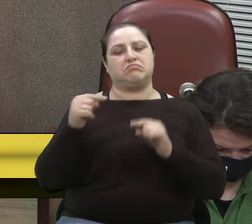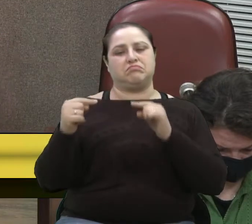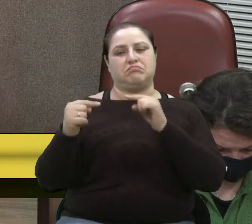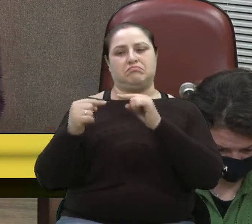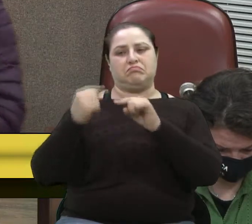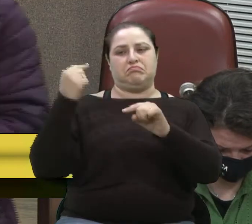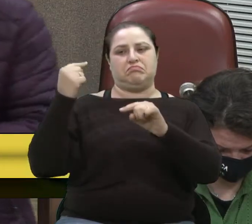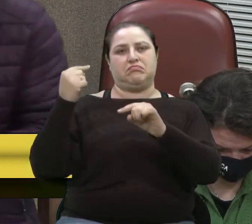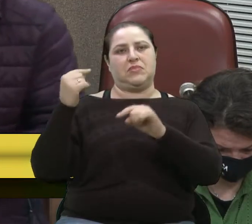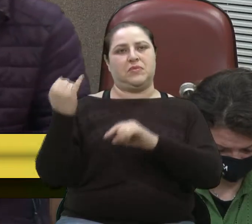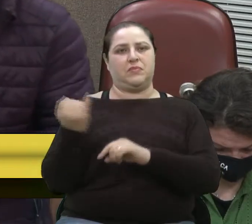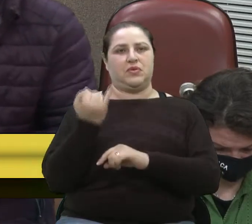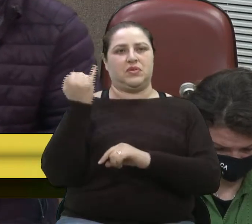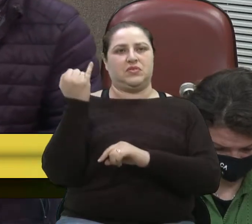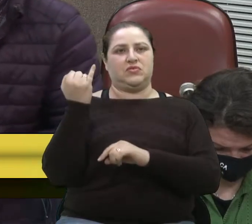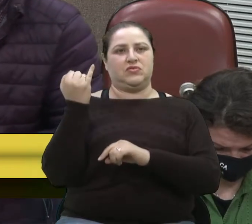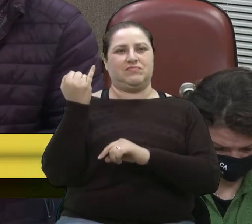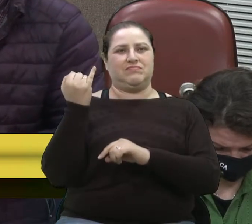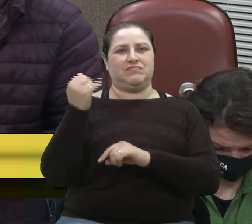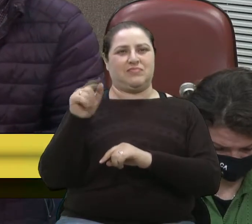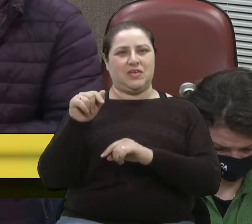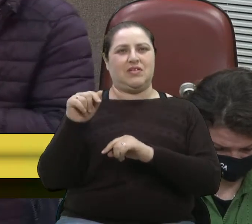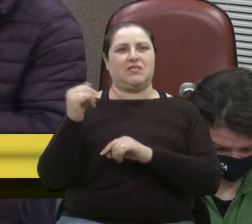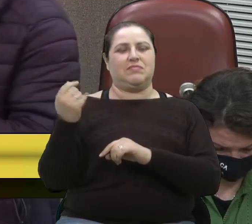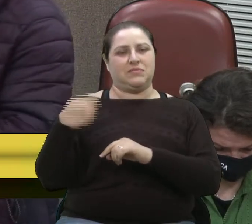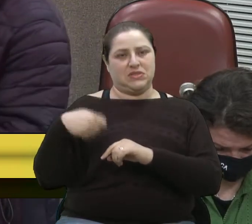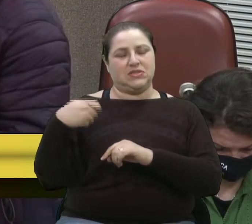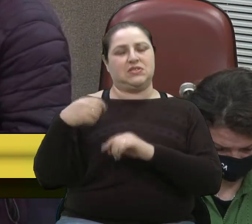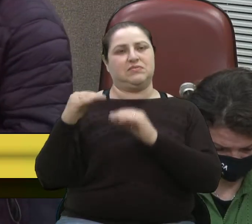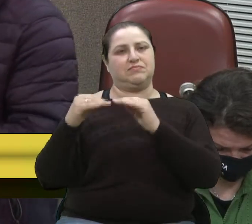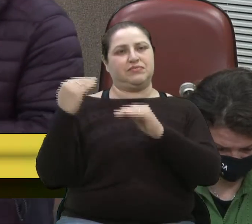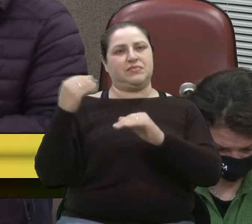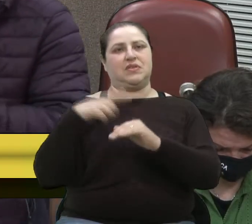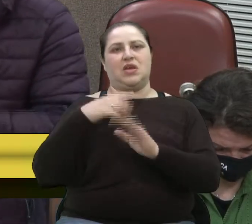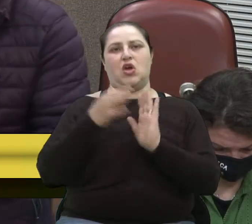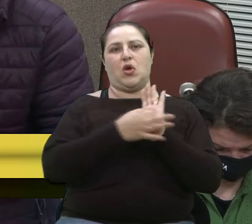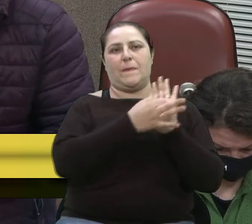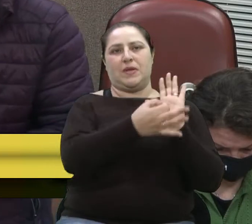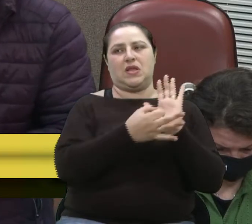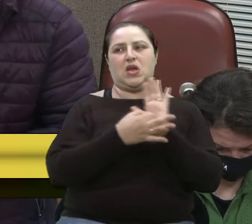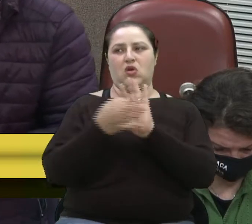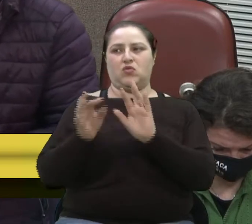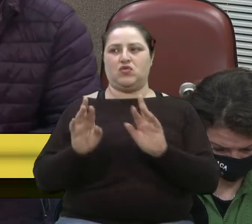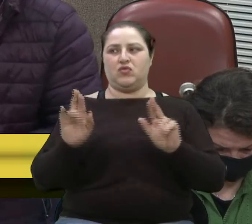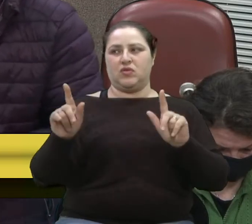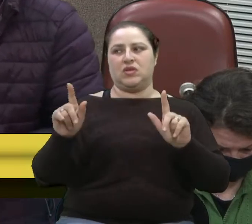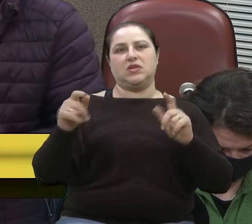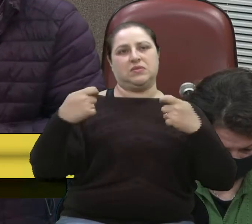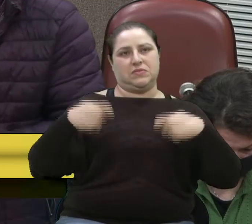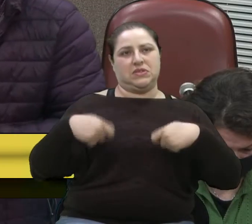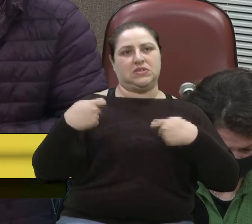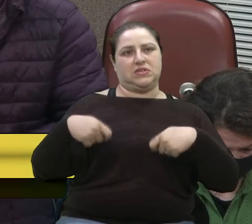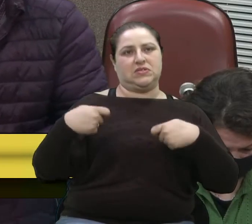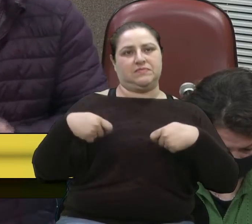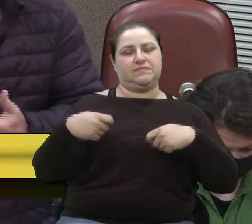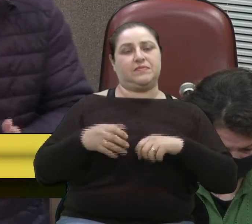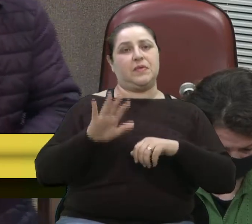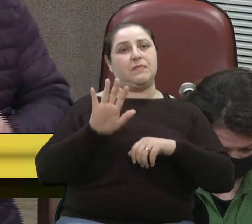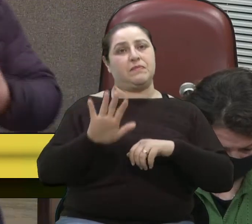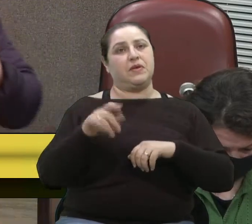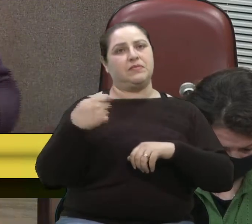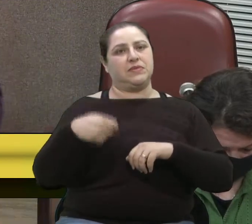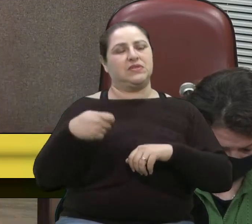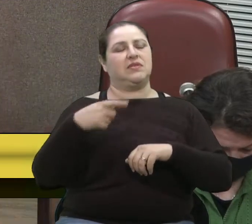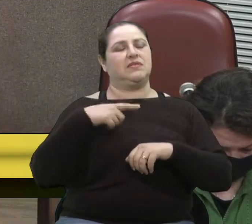divergir é necessário, assumir posições é necessário, mas temos que ter o bom